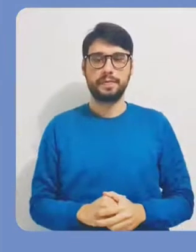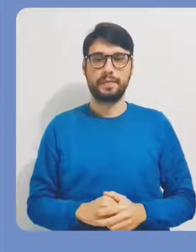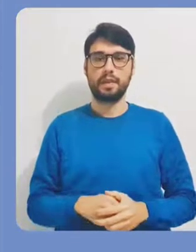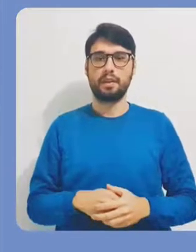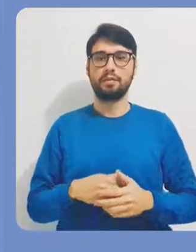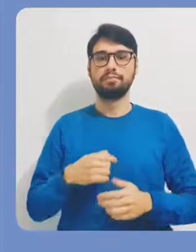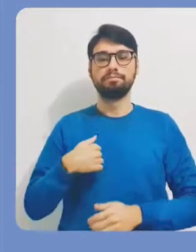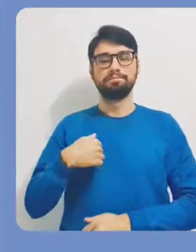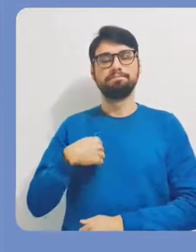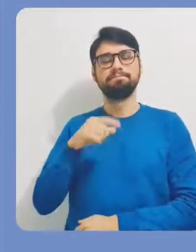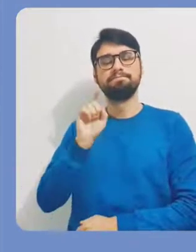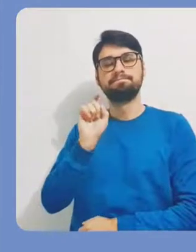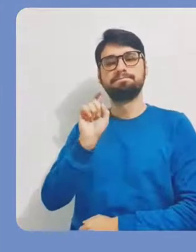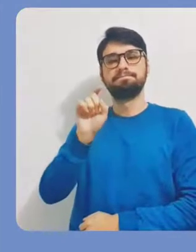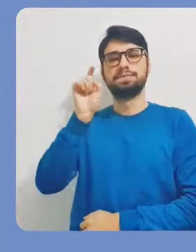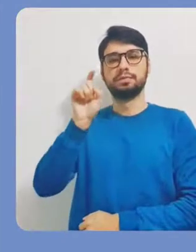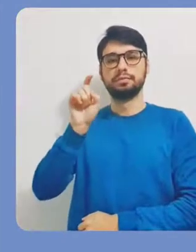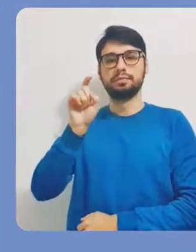opção.